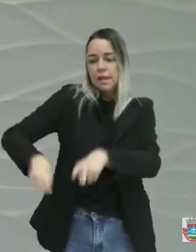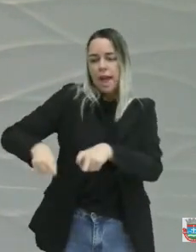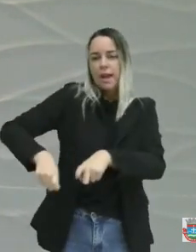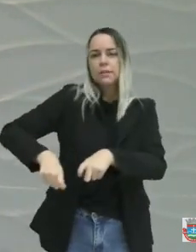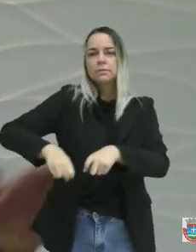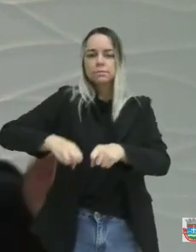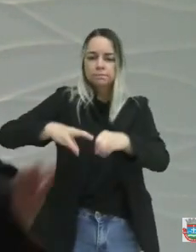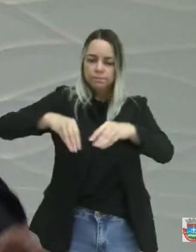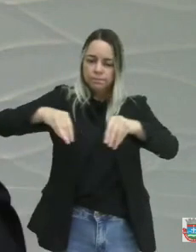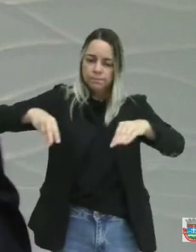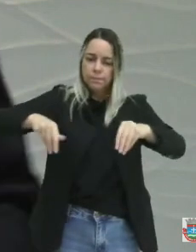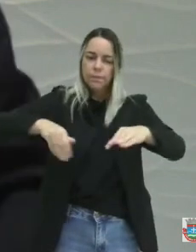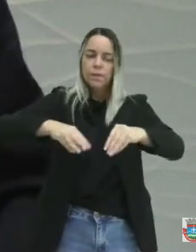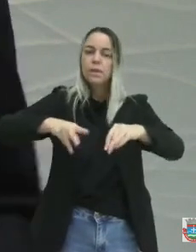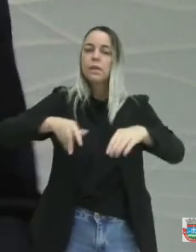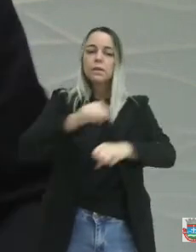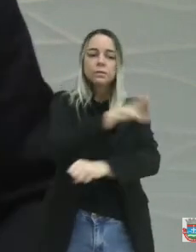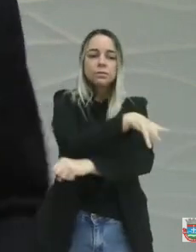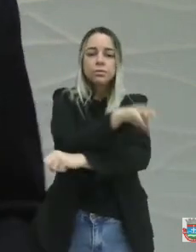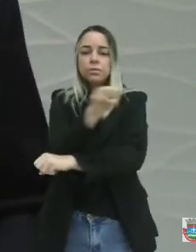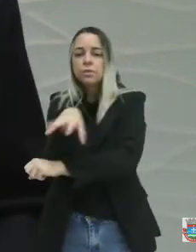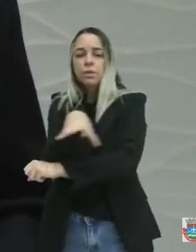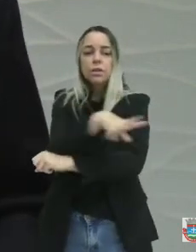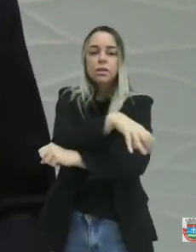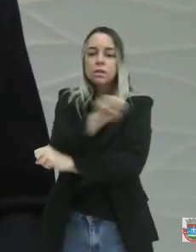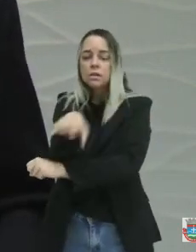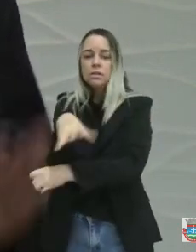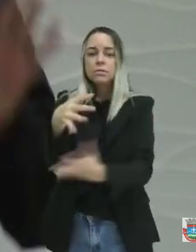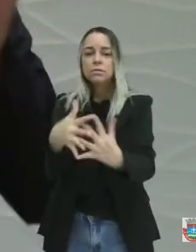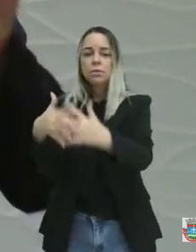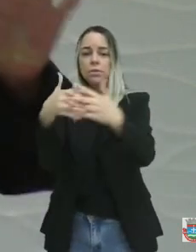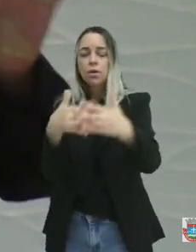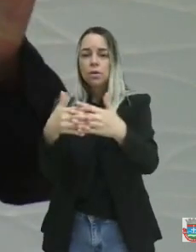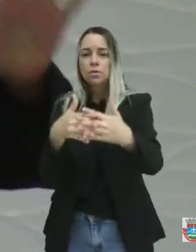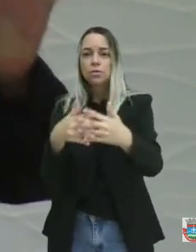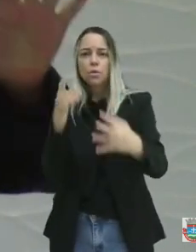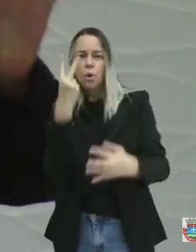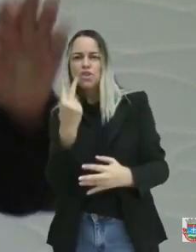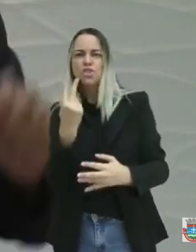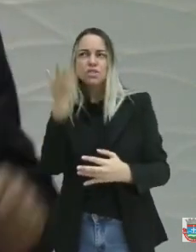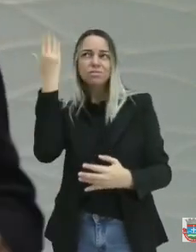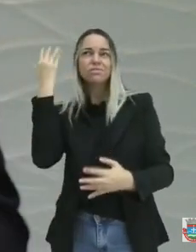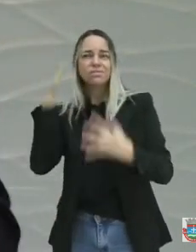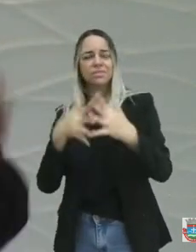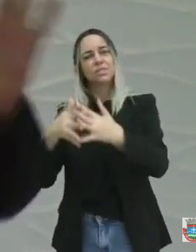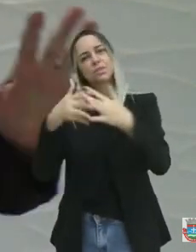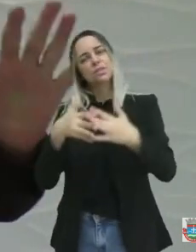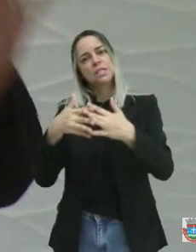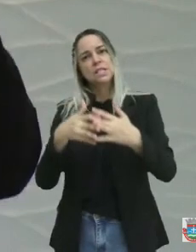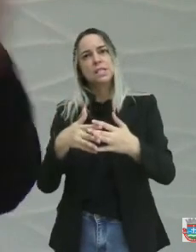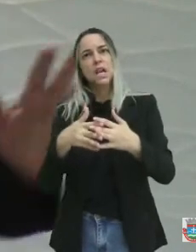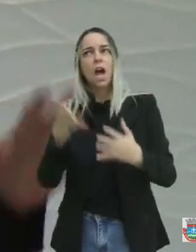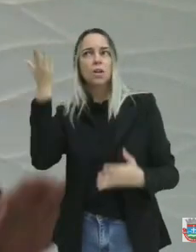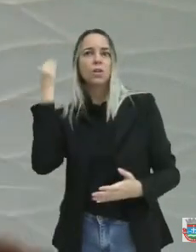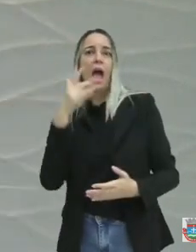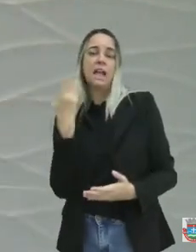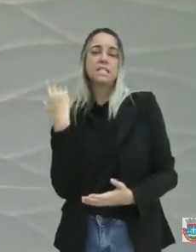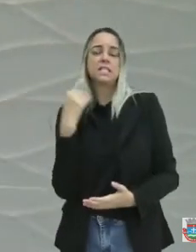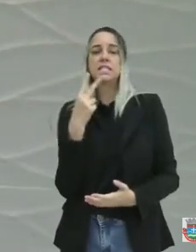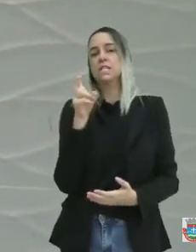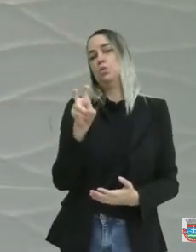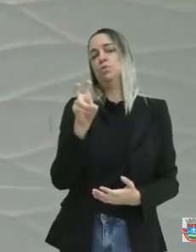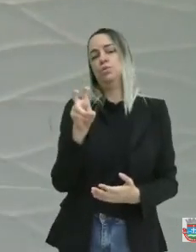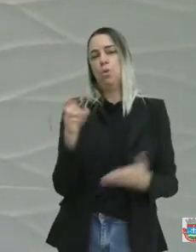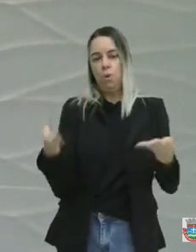Na gestão anterior tinha dois tratores. Nós já deixamos a prefeitura aí com cinco tratores em condições, plenas condições de